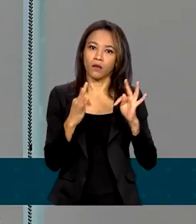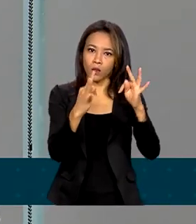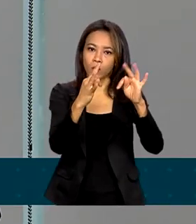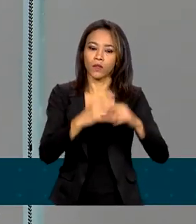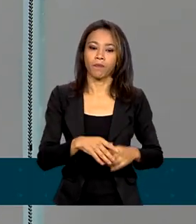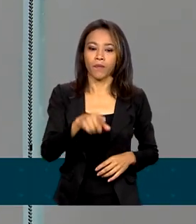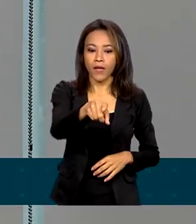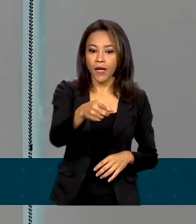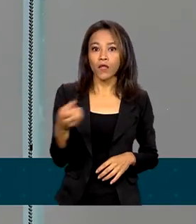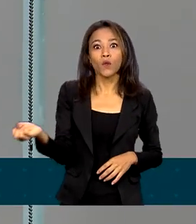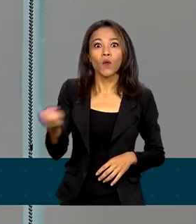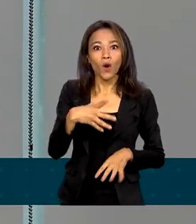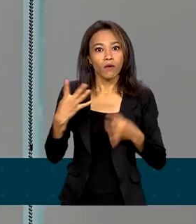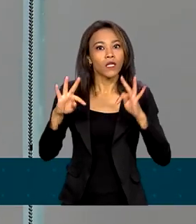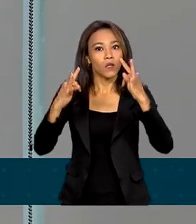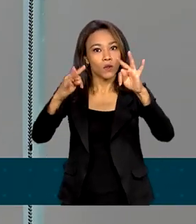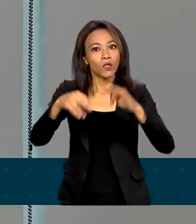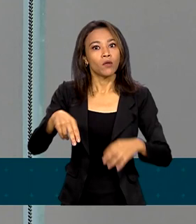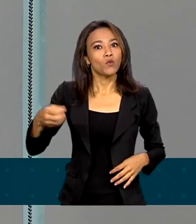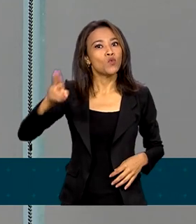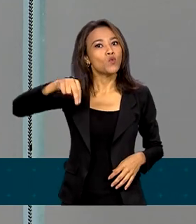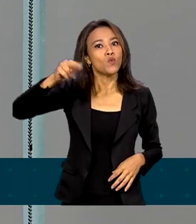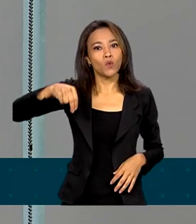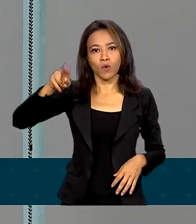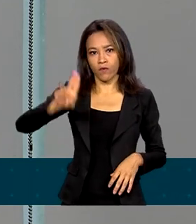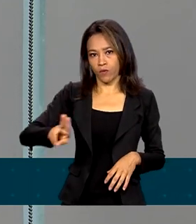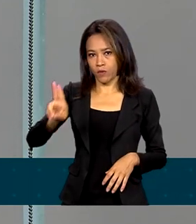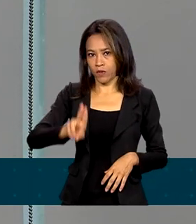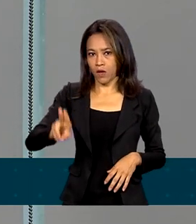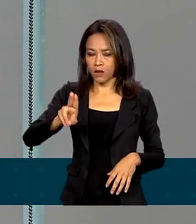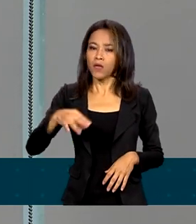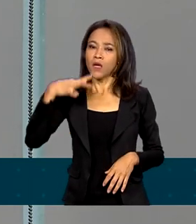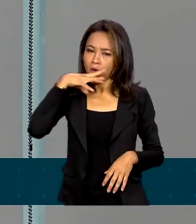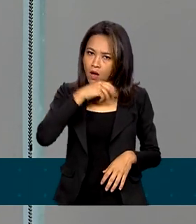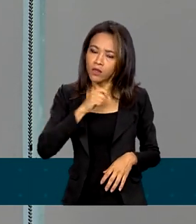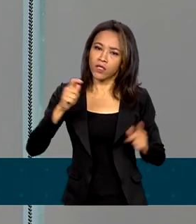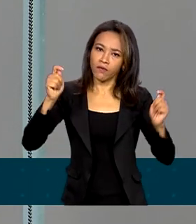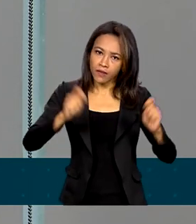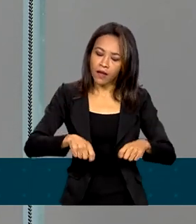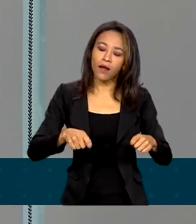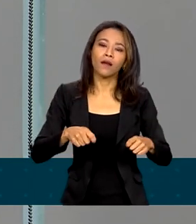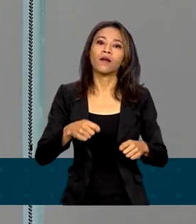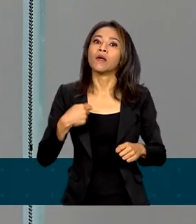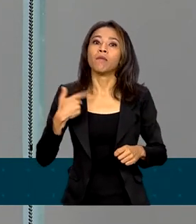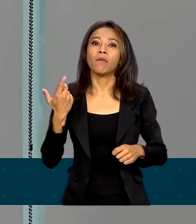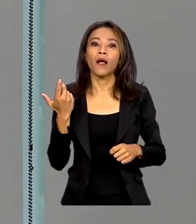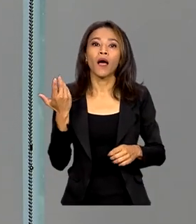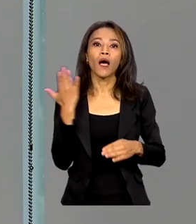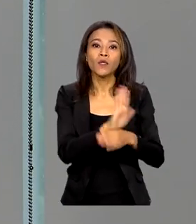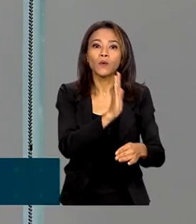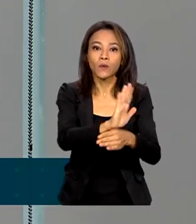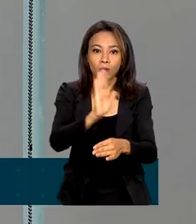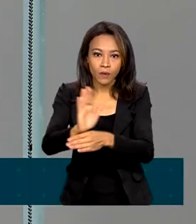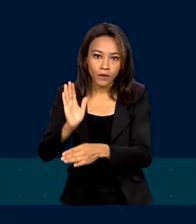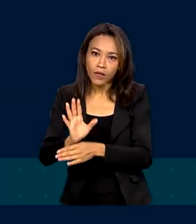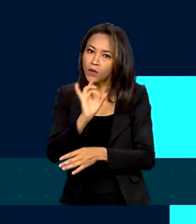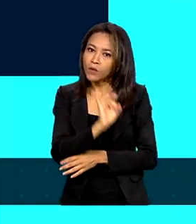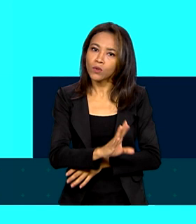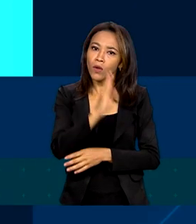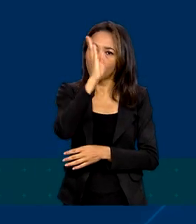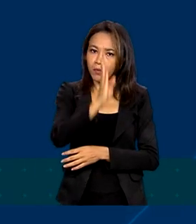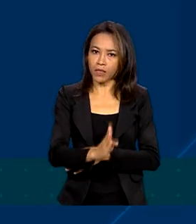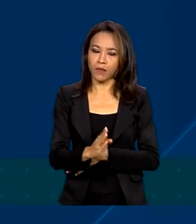disruptiva, porque nunca foi utilizada, e que nós achamos que vai poder inspirar, inclusive, todo o sistema financeiro, não só no Brasil.